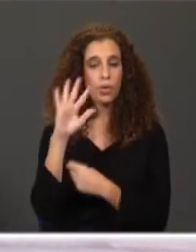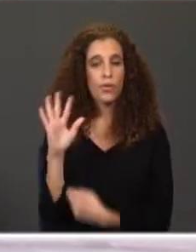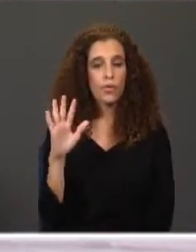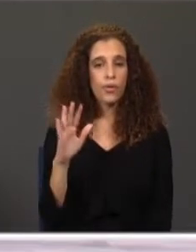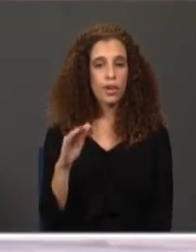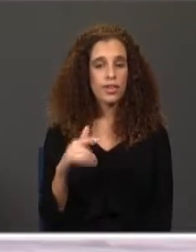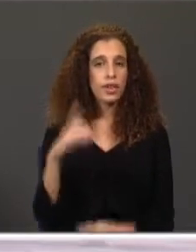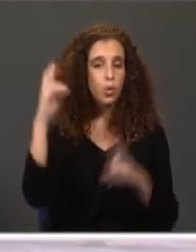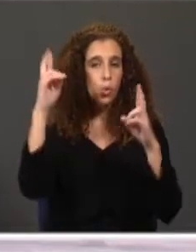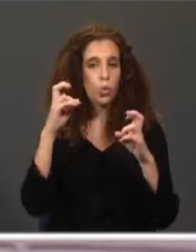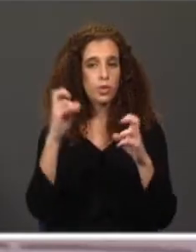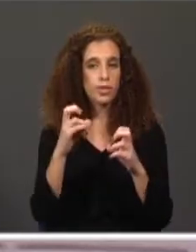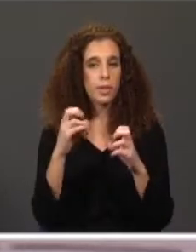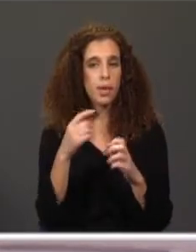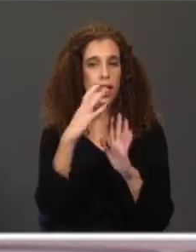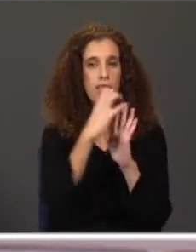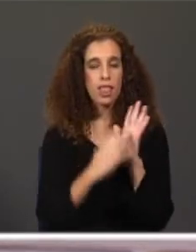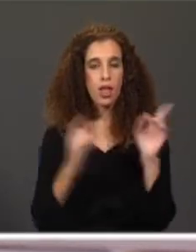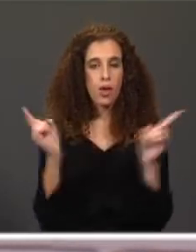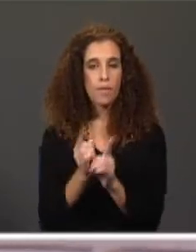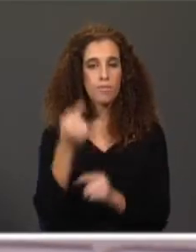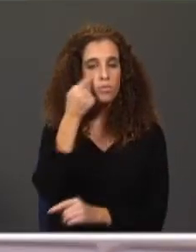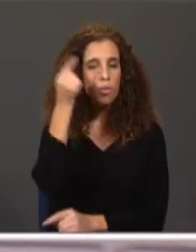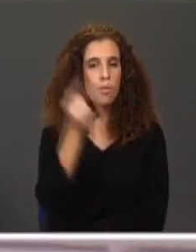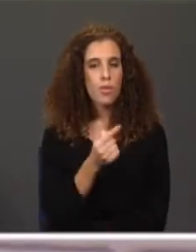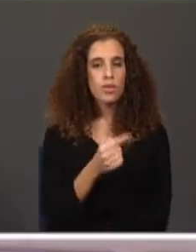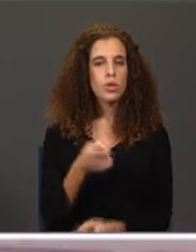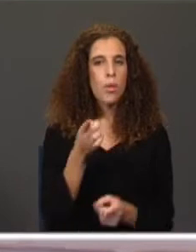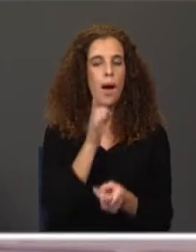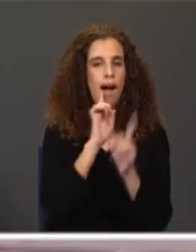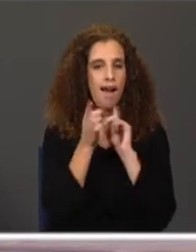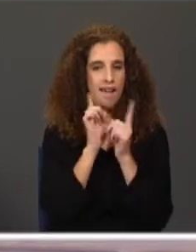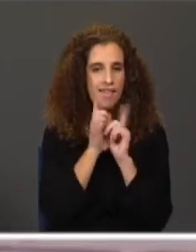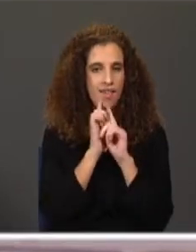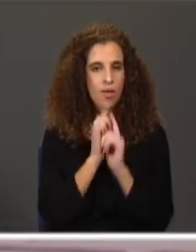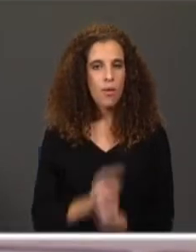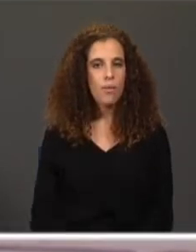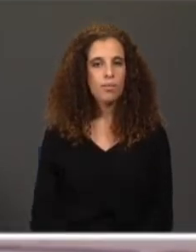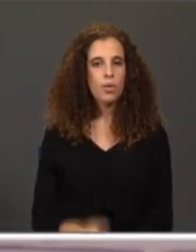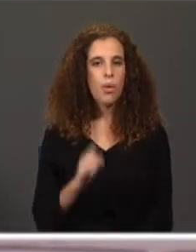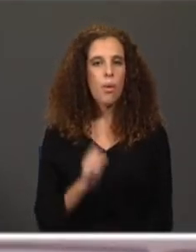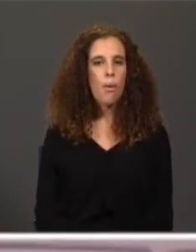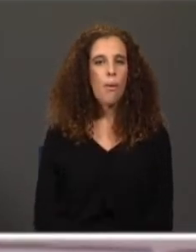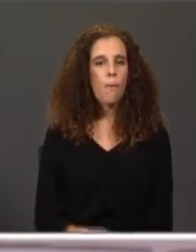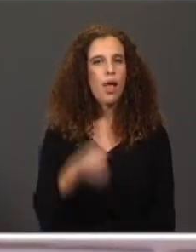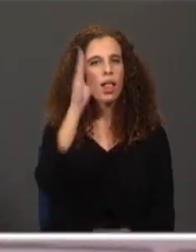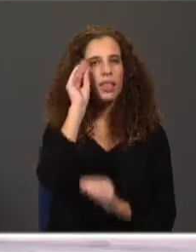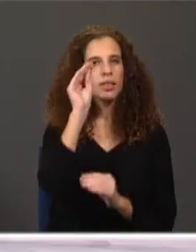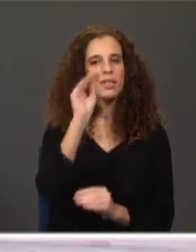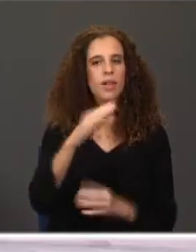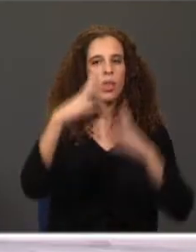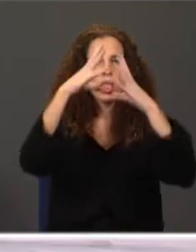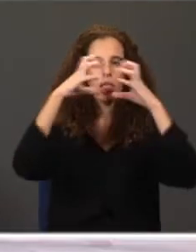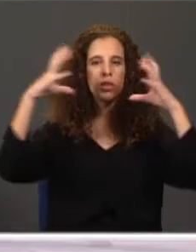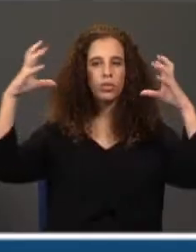o tema da crónica, apresento-te uma pequena animação. Uma lição nas nuvens. Observa com atenção.